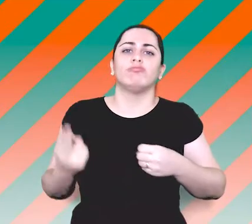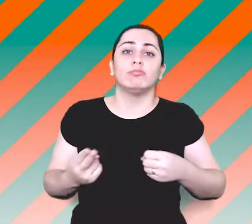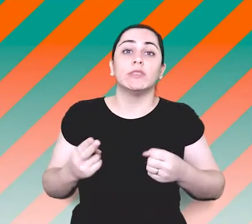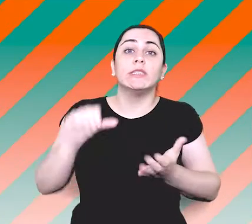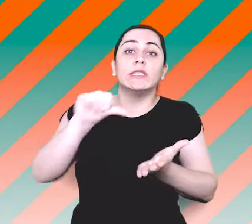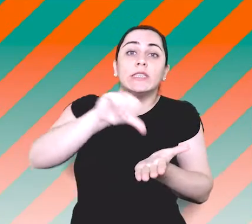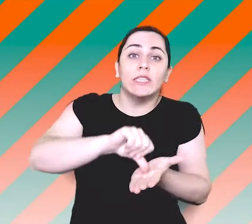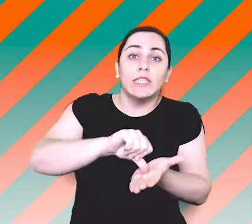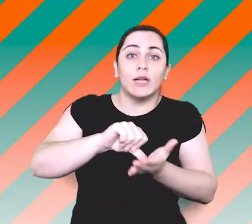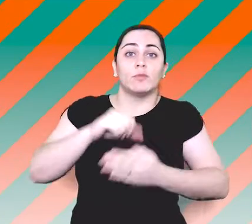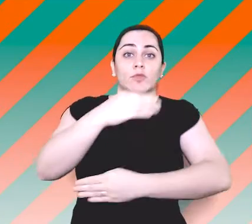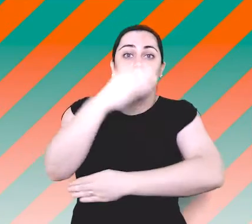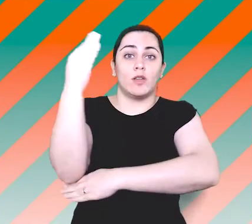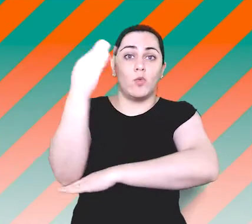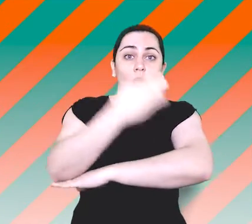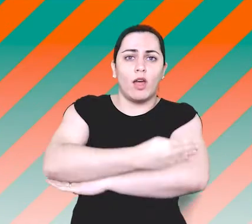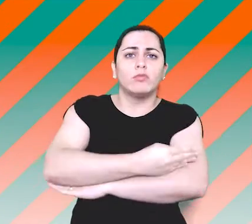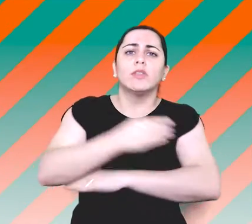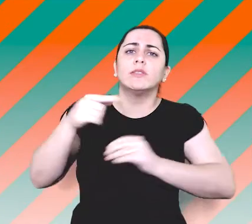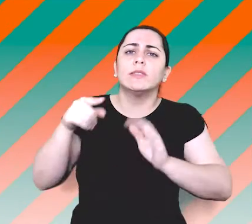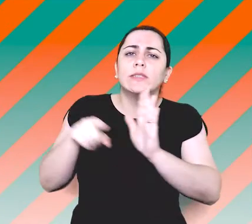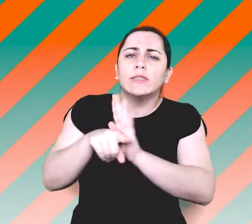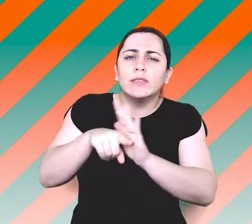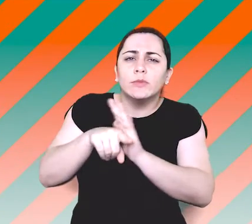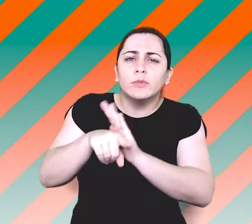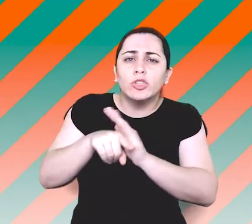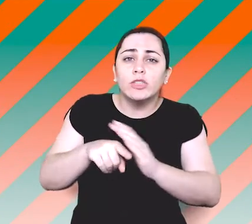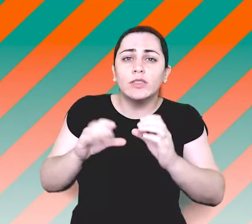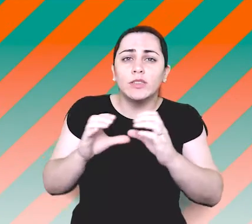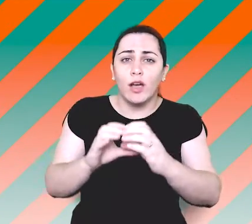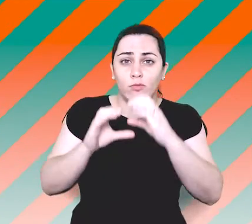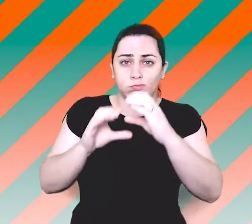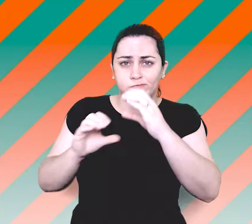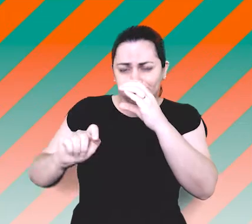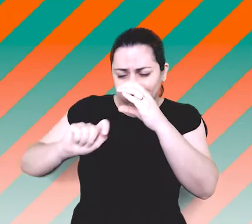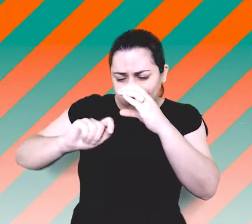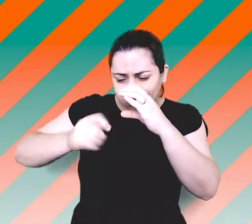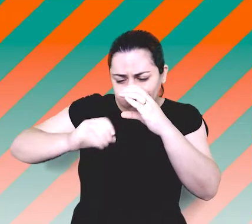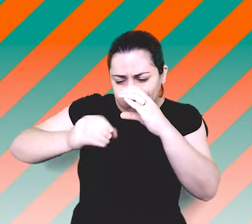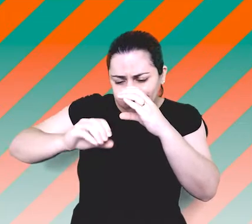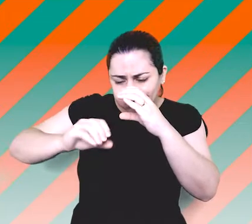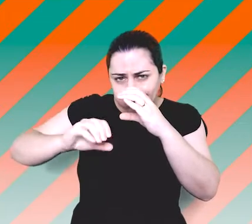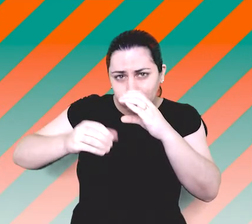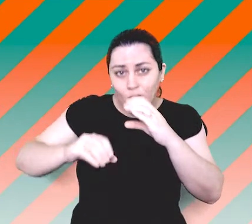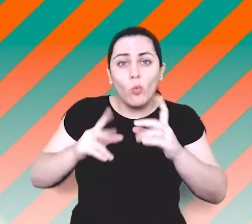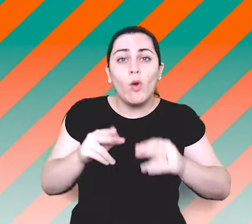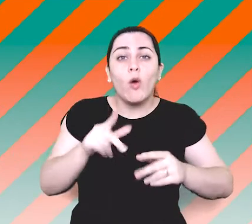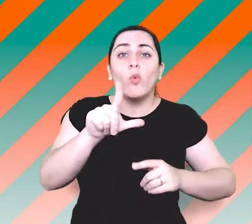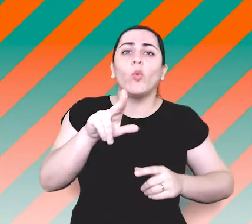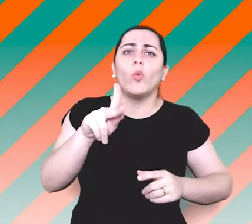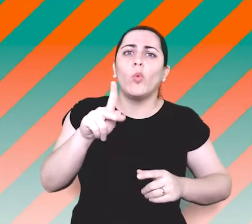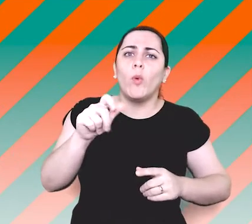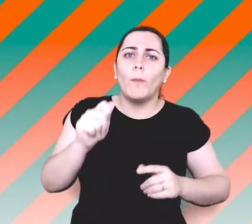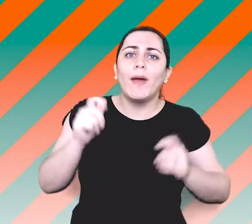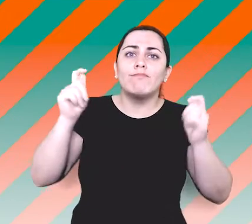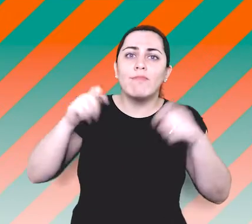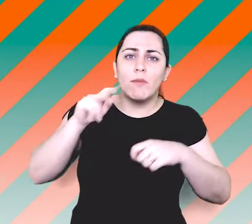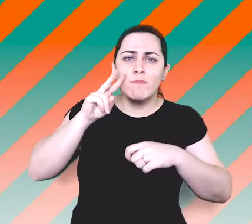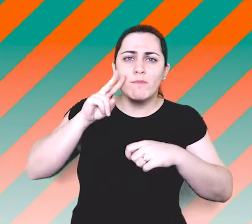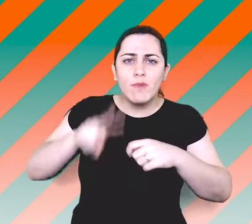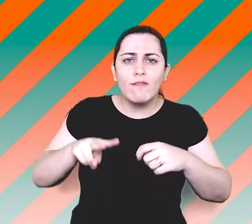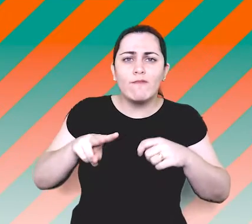Esse tipo de microscopia funciona como uma lupa de altíssima qualidade e alcance, sendo possível visualizar